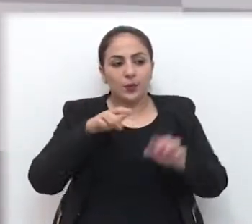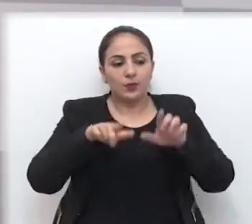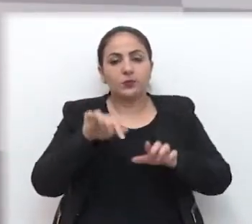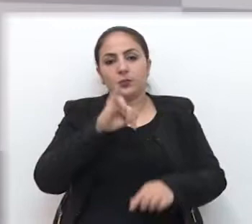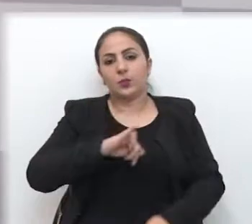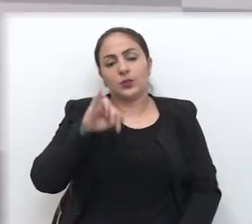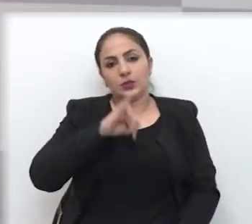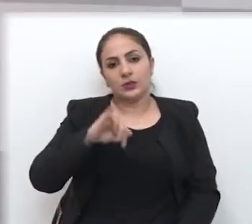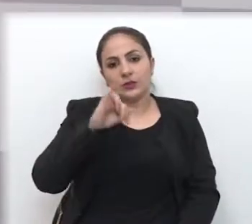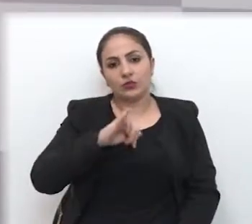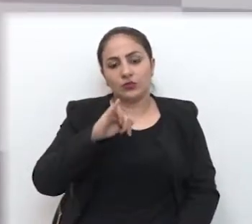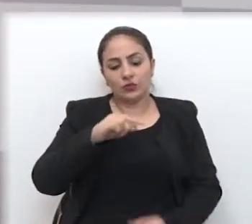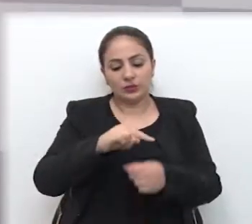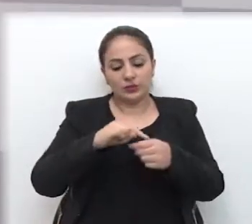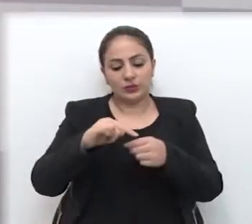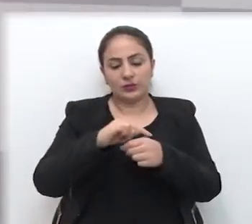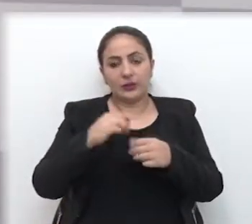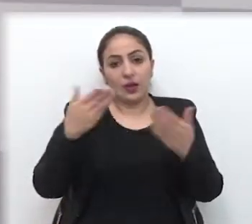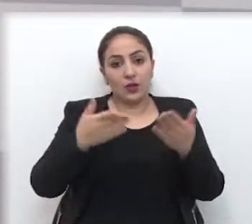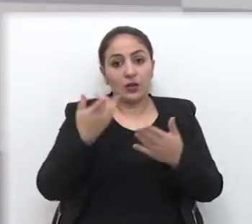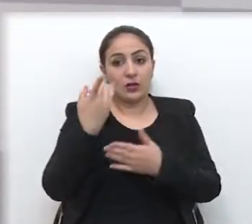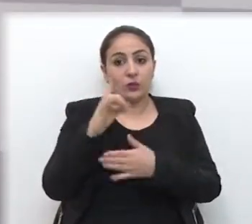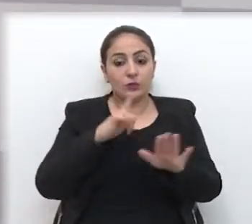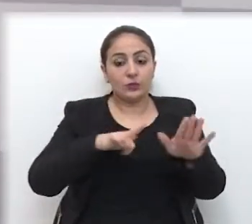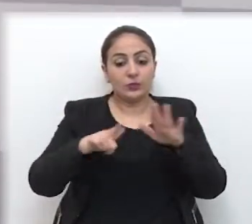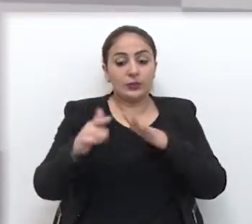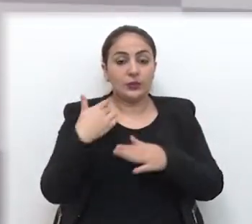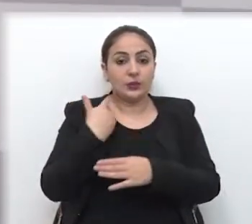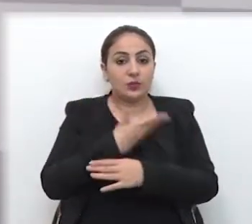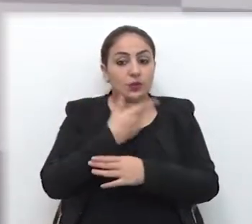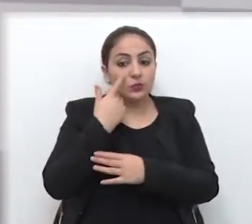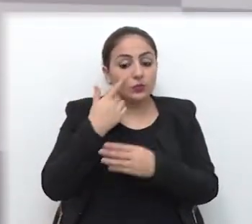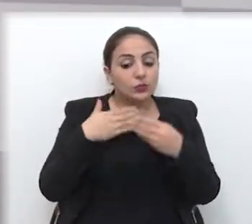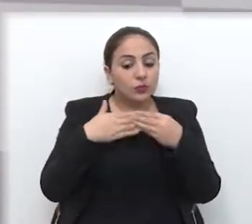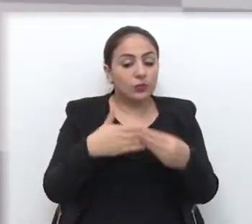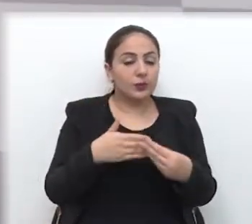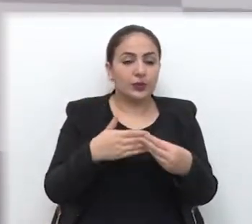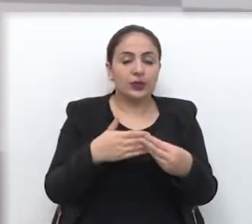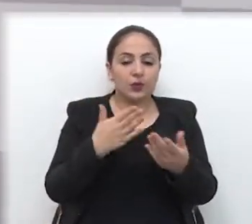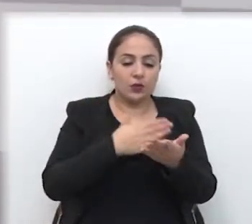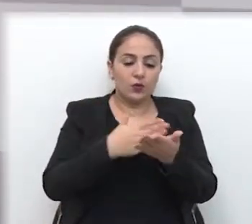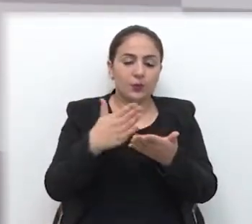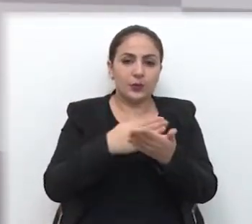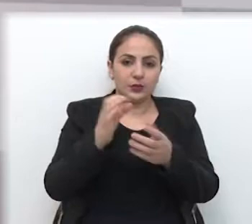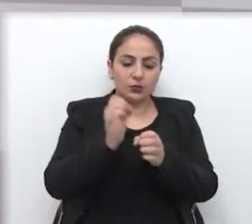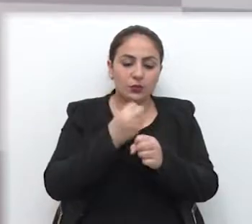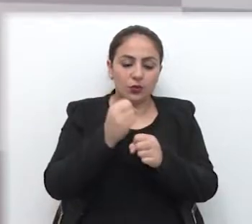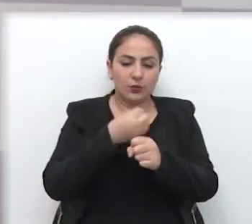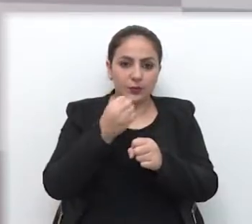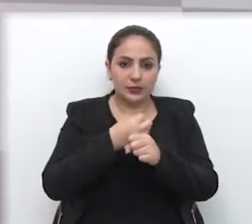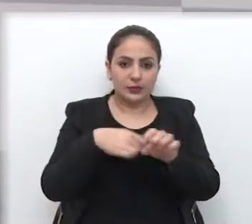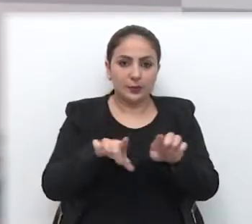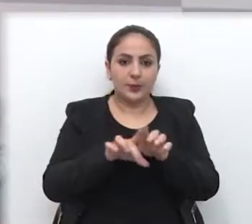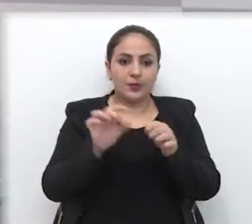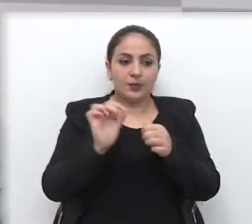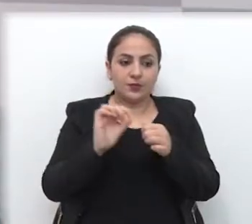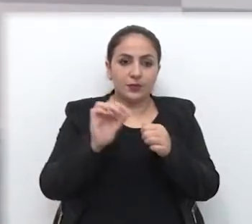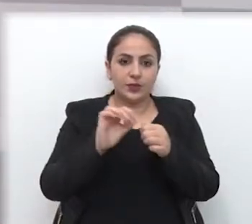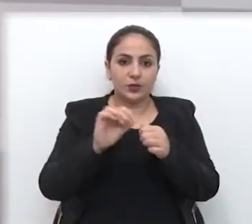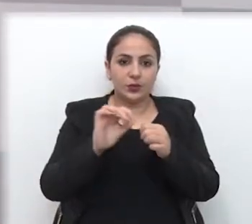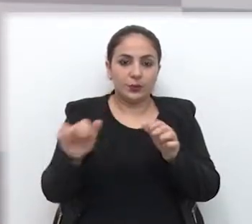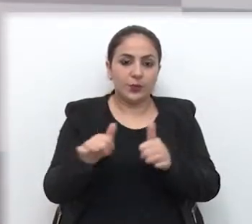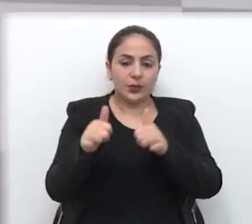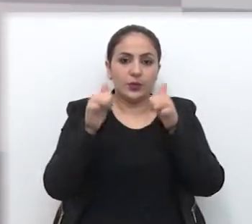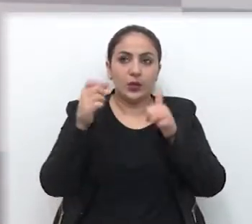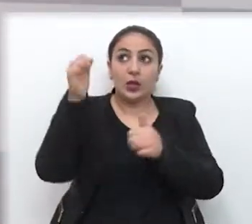importante da cidade. Então agora, nessa última semana, nós estivemos lá para acompanhar o início dessas obras. Vai ser feita